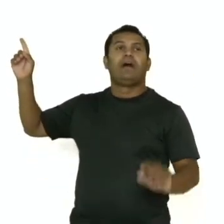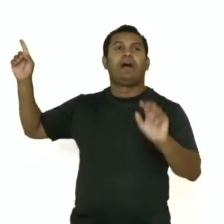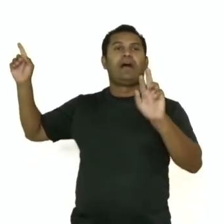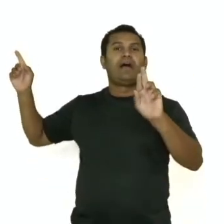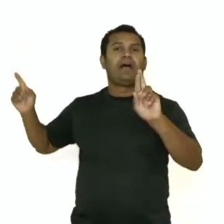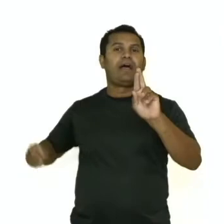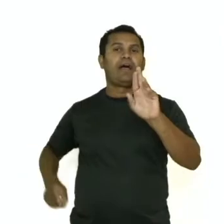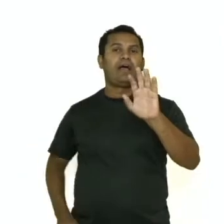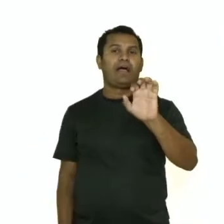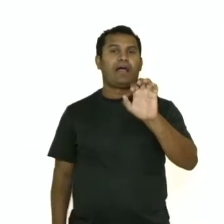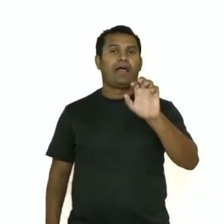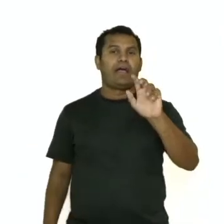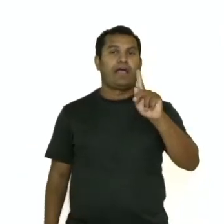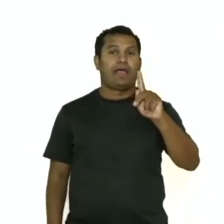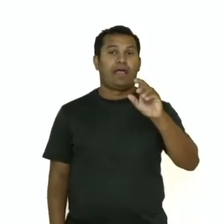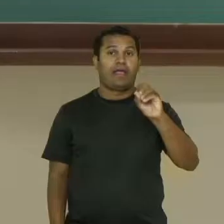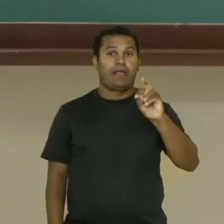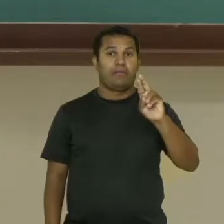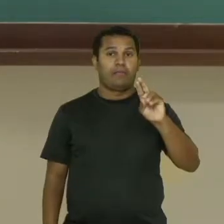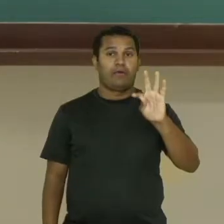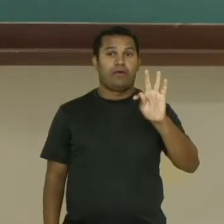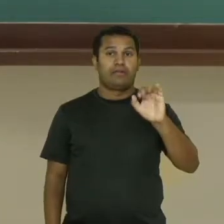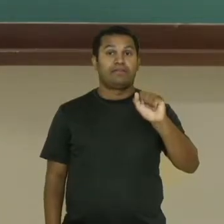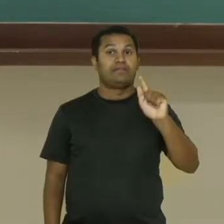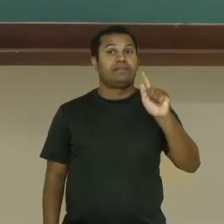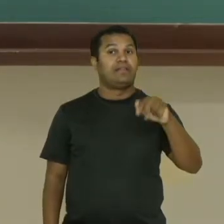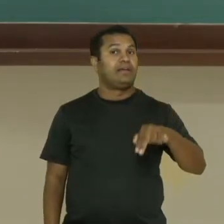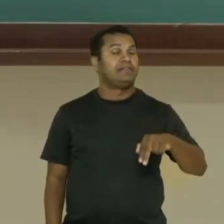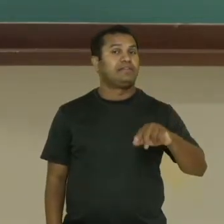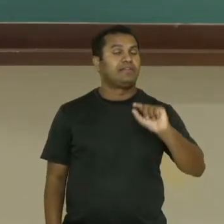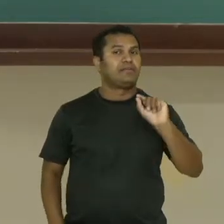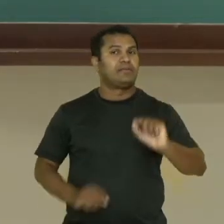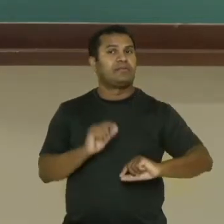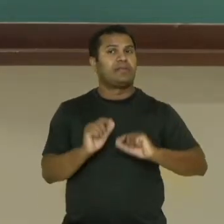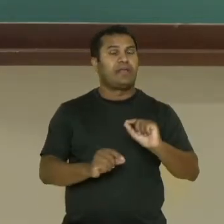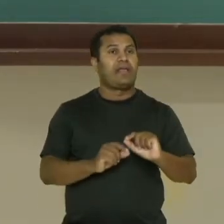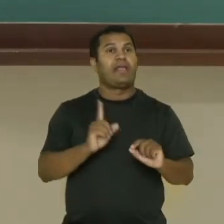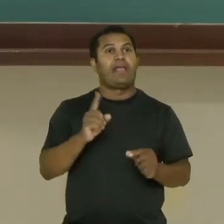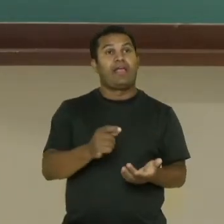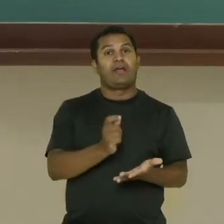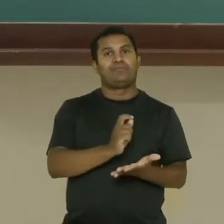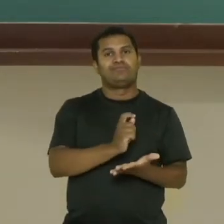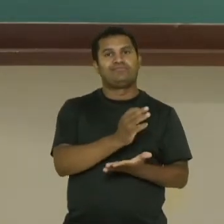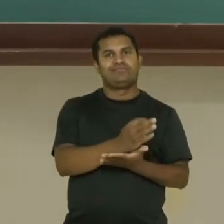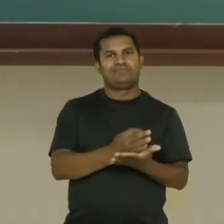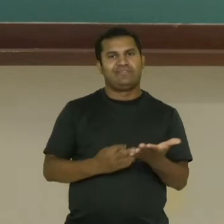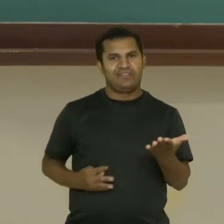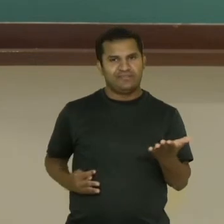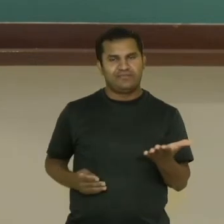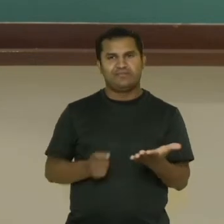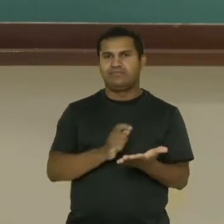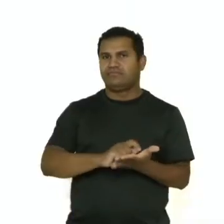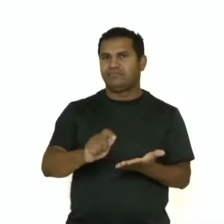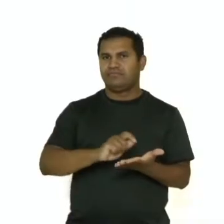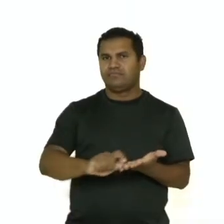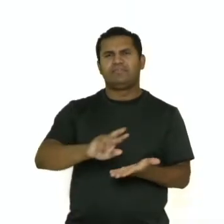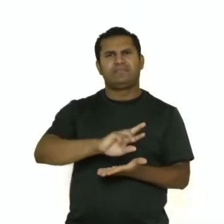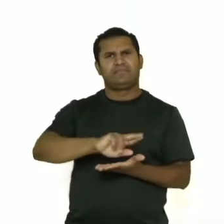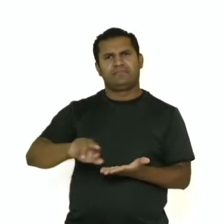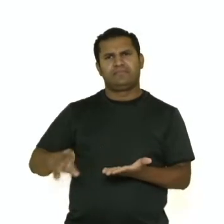ele é vinculado em meios de comunicação, como que é? Jornal, revista, televisão, internet, rádio, dentre os outros.